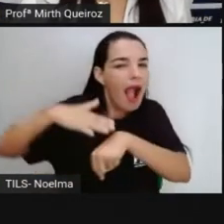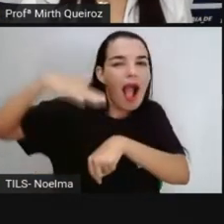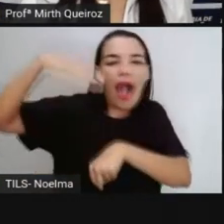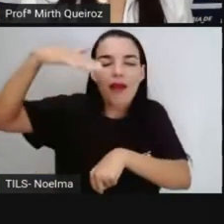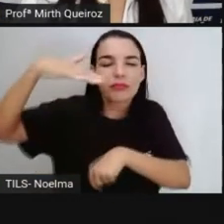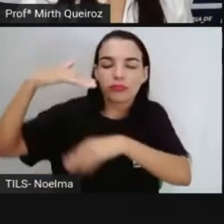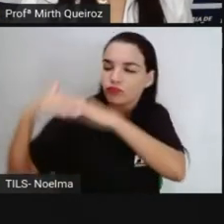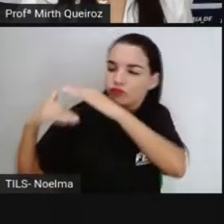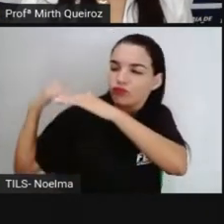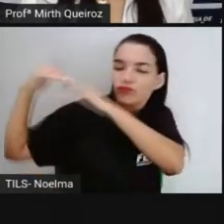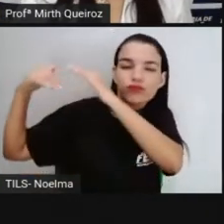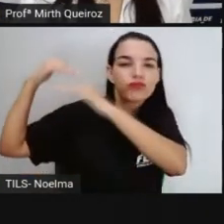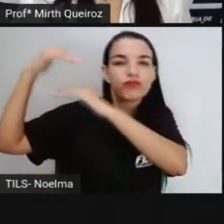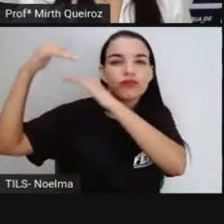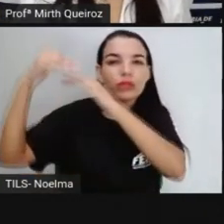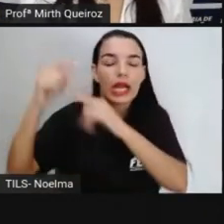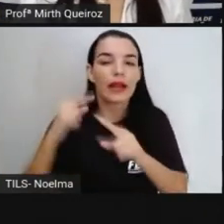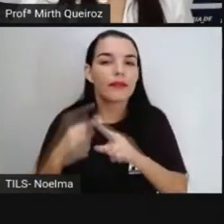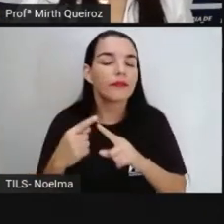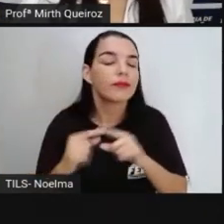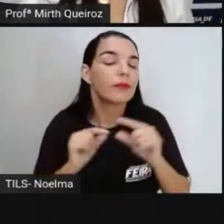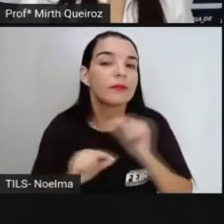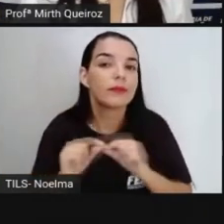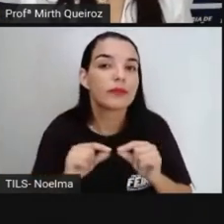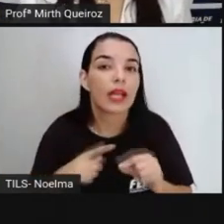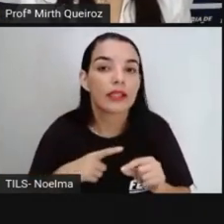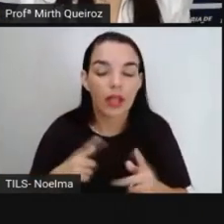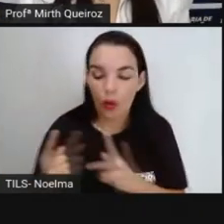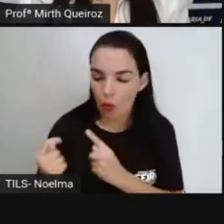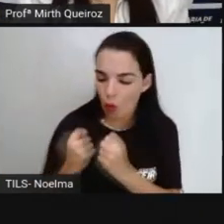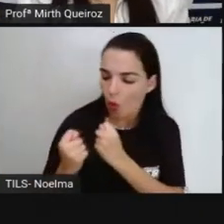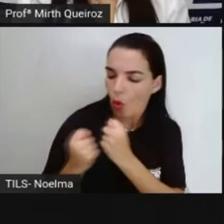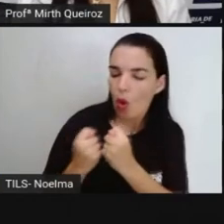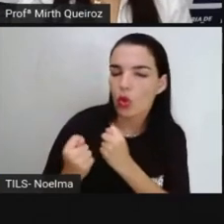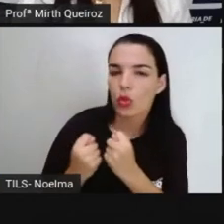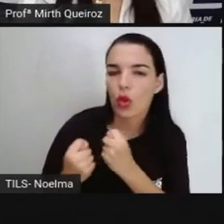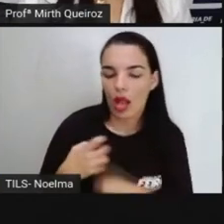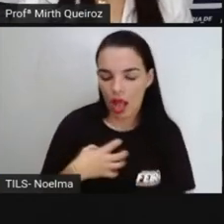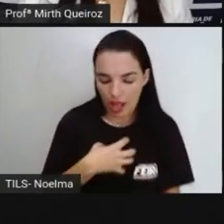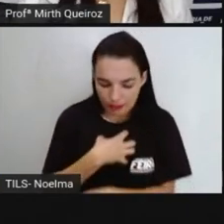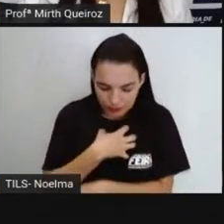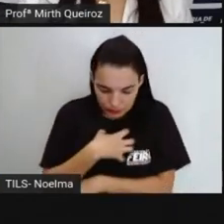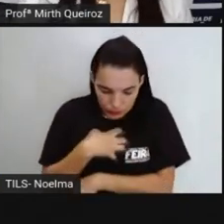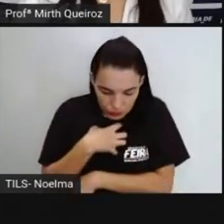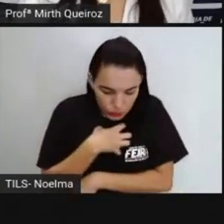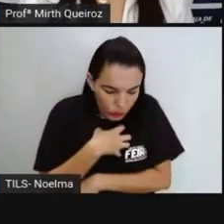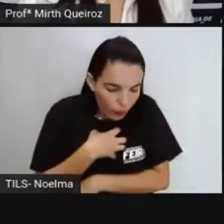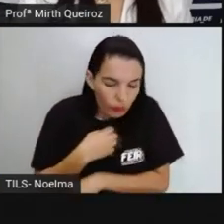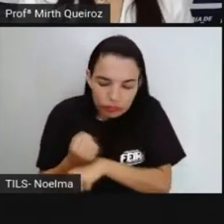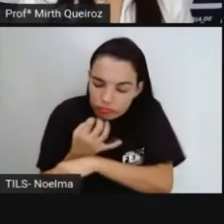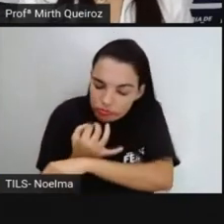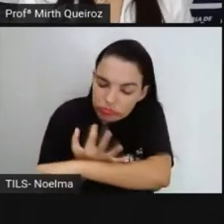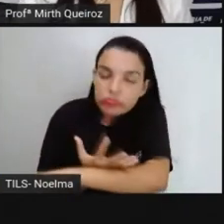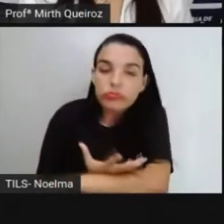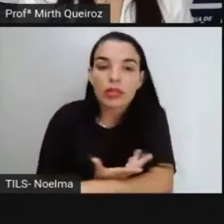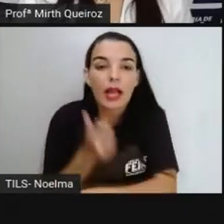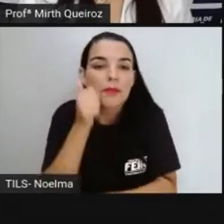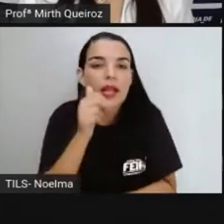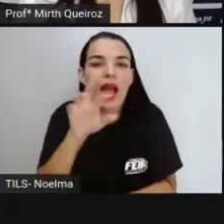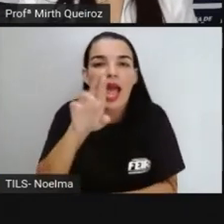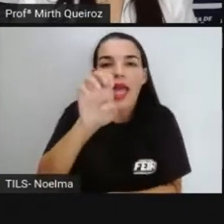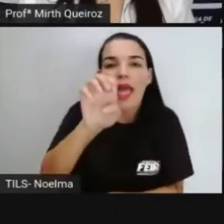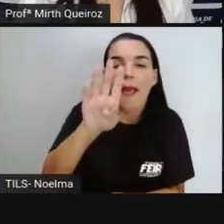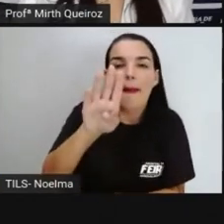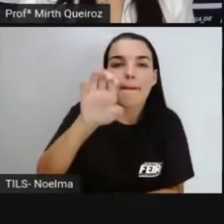nível, né E elas demonstraram esse controle das emoções de forma diferente, né Rebeca utilizou